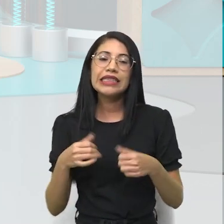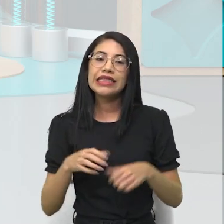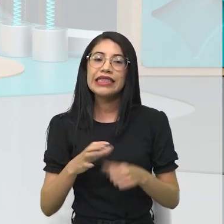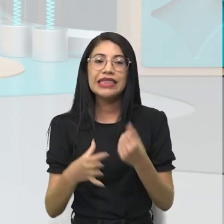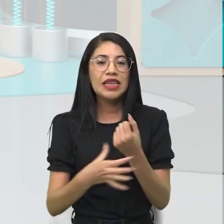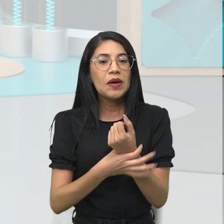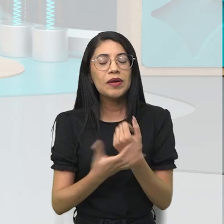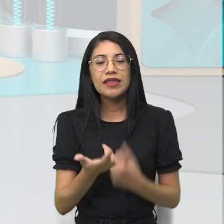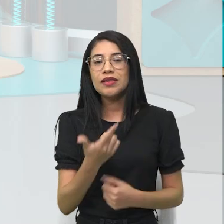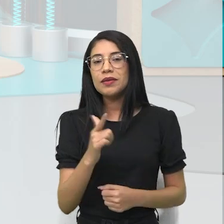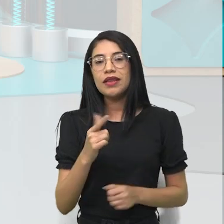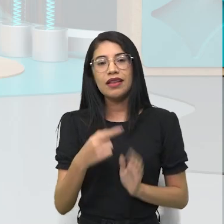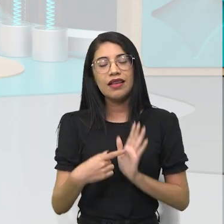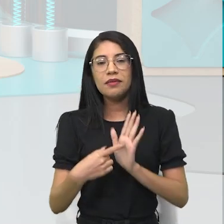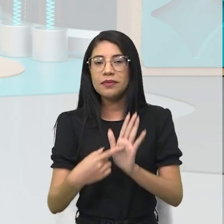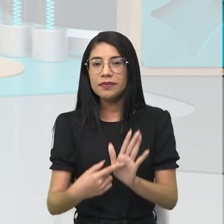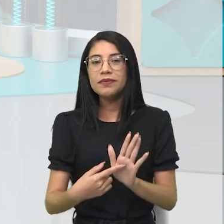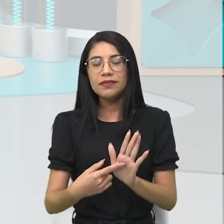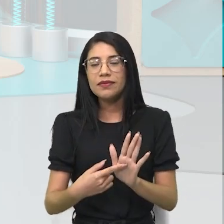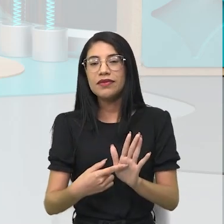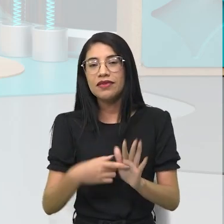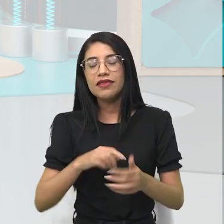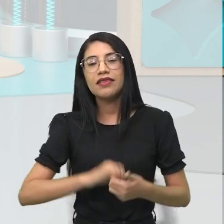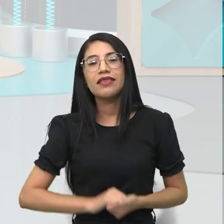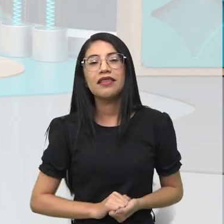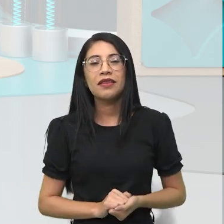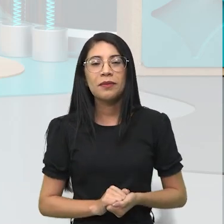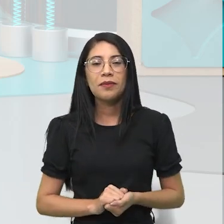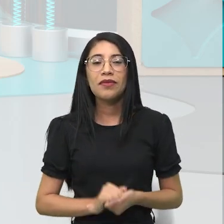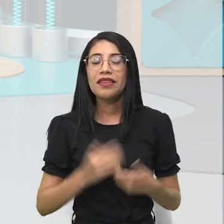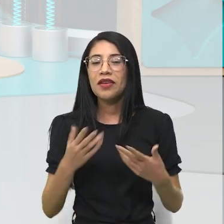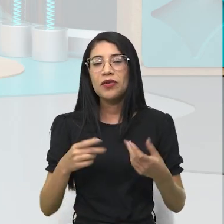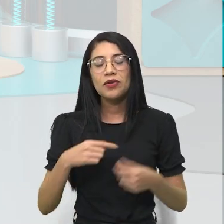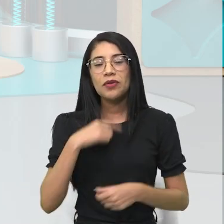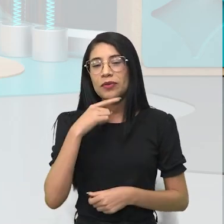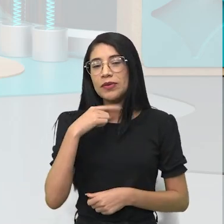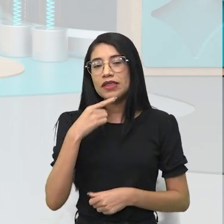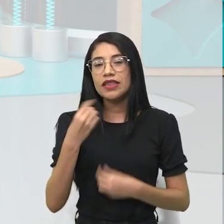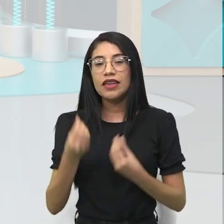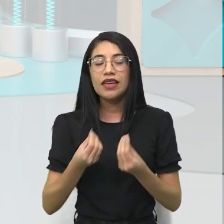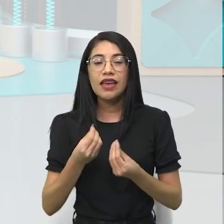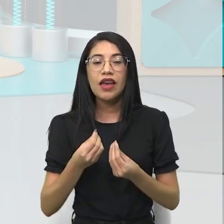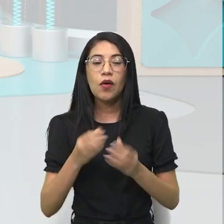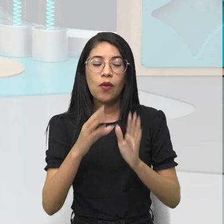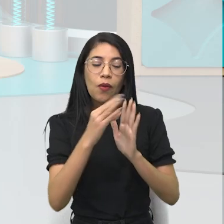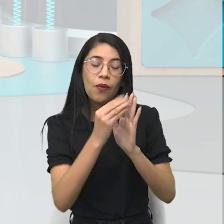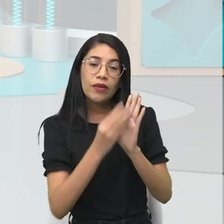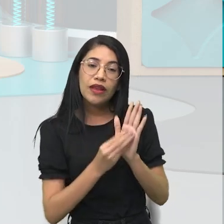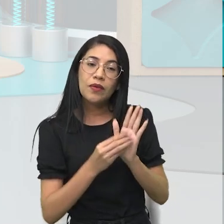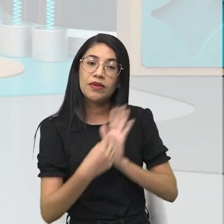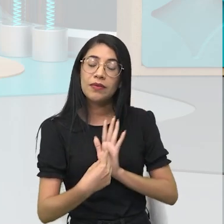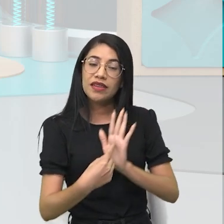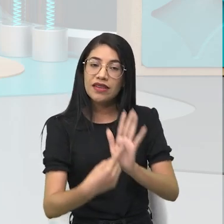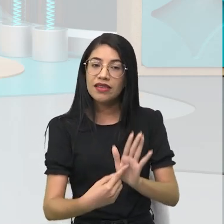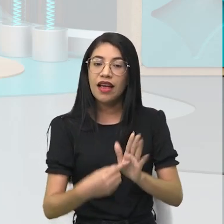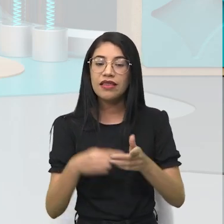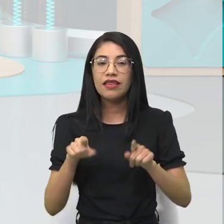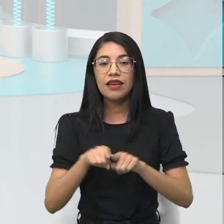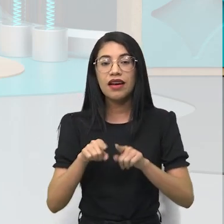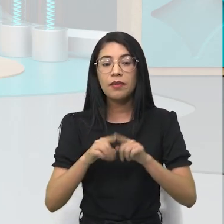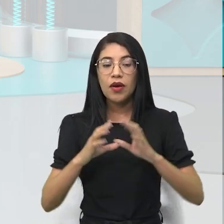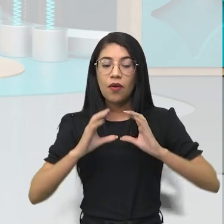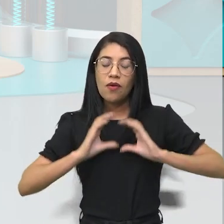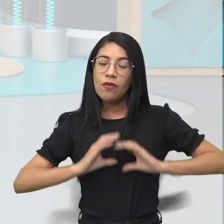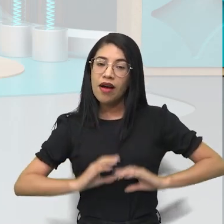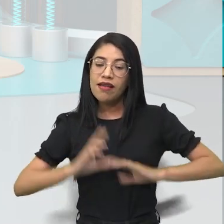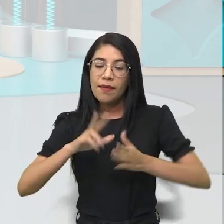inseguros na hora de fazer uma apresentação, né? Não estavam ali seguros no conteúdo, o posicionamento,